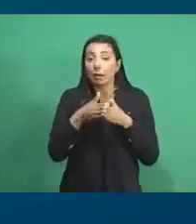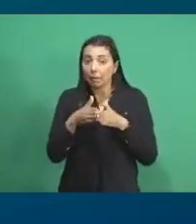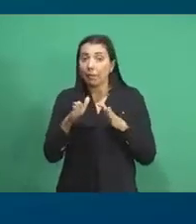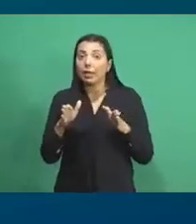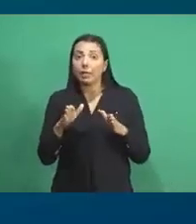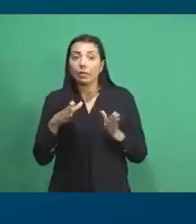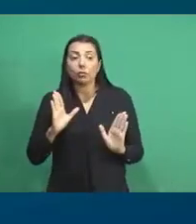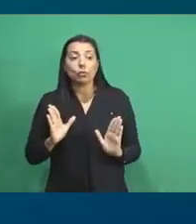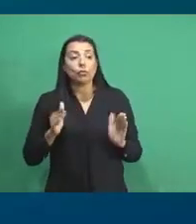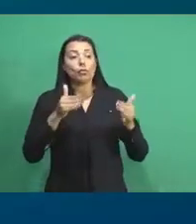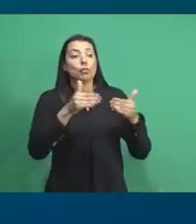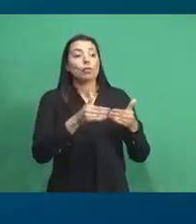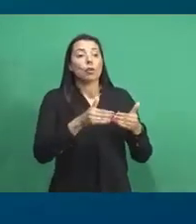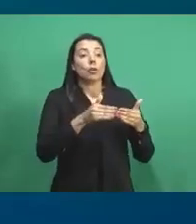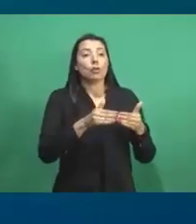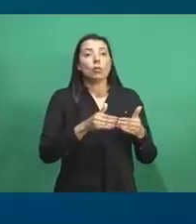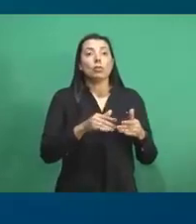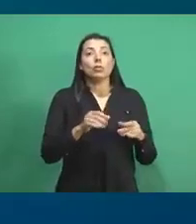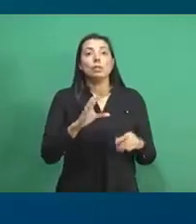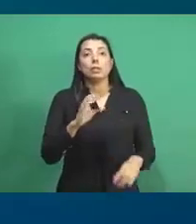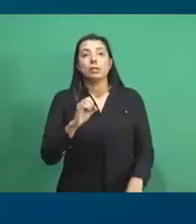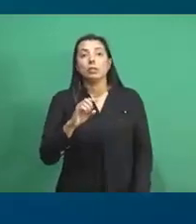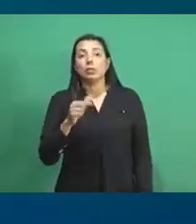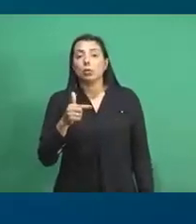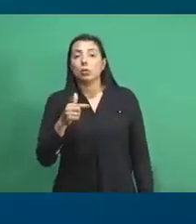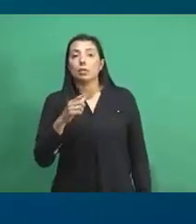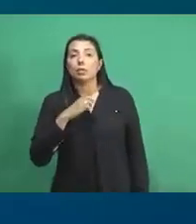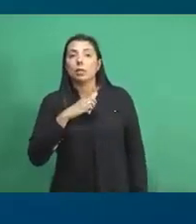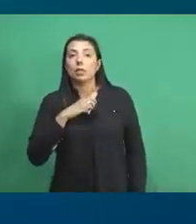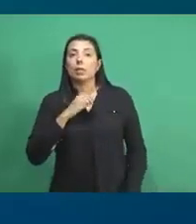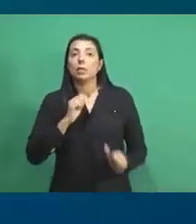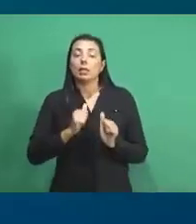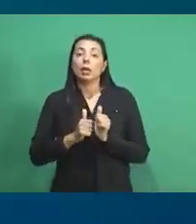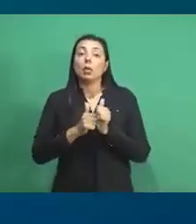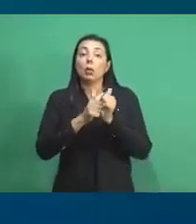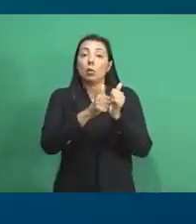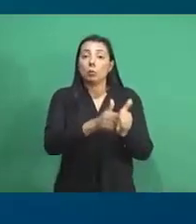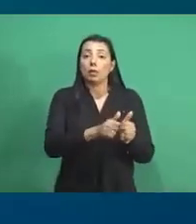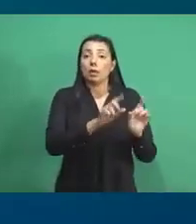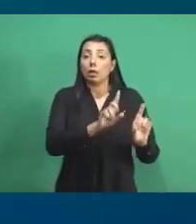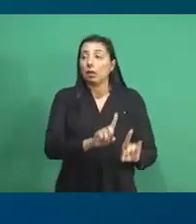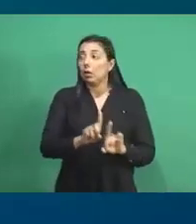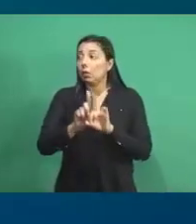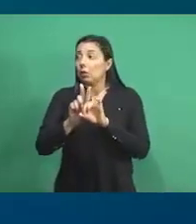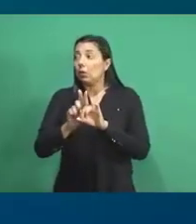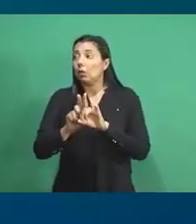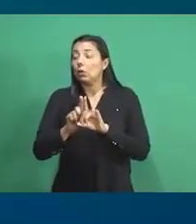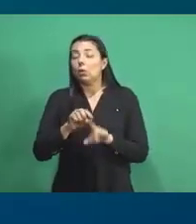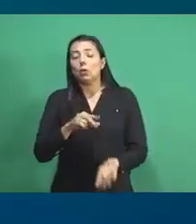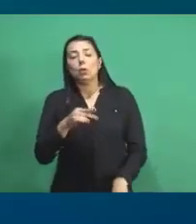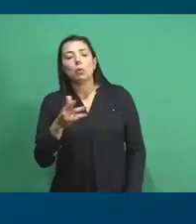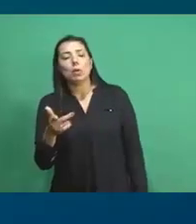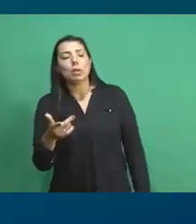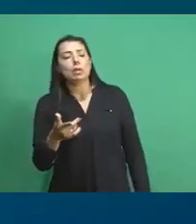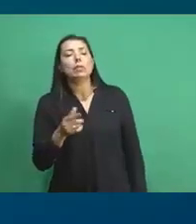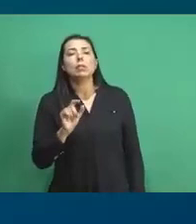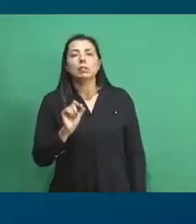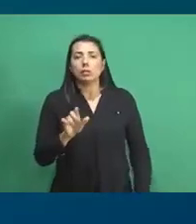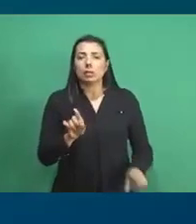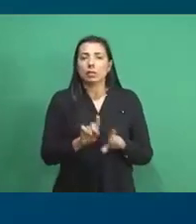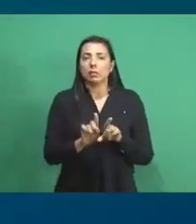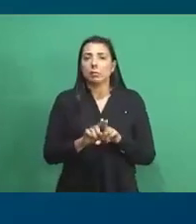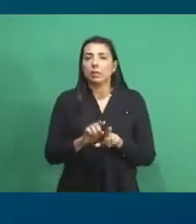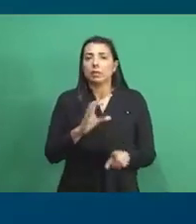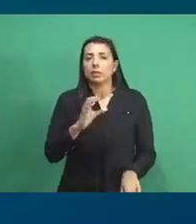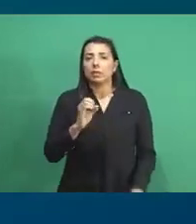concentrações de CO2, para que se possa acompanhar o quanto esse quantitativo de